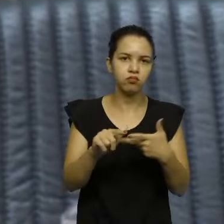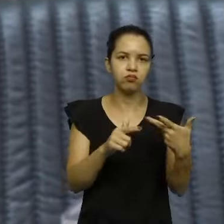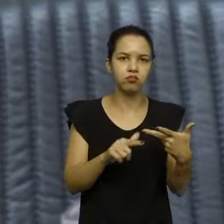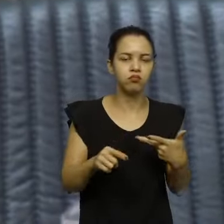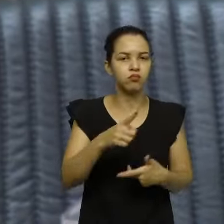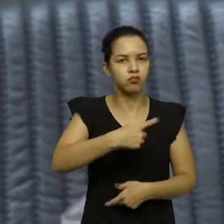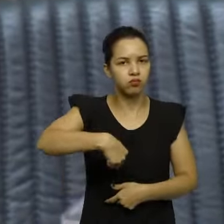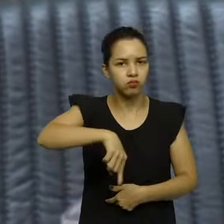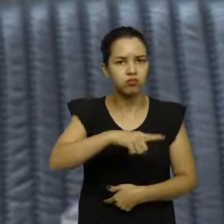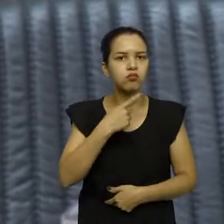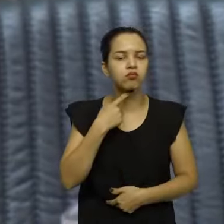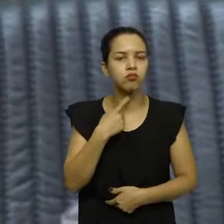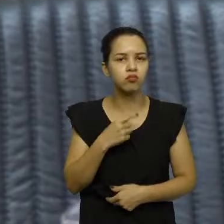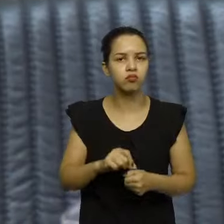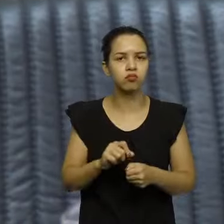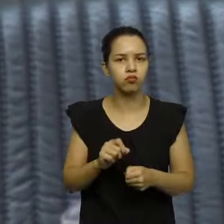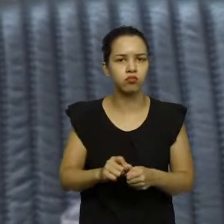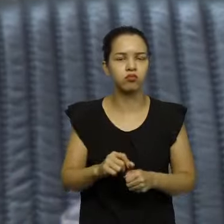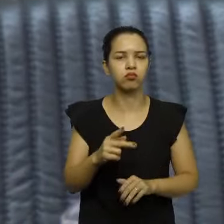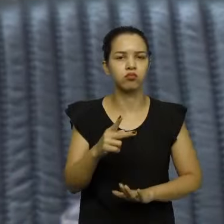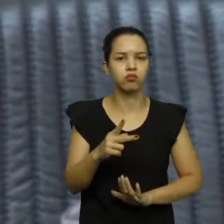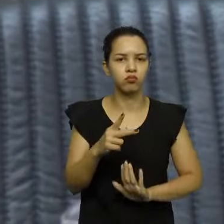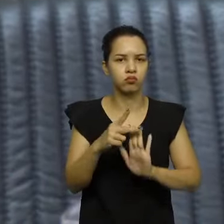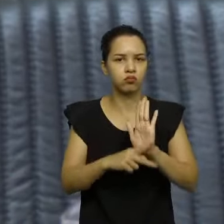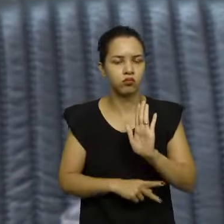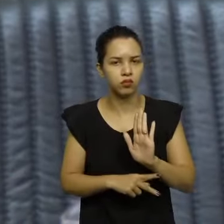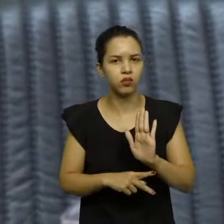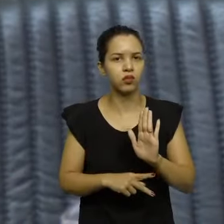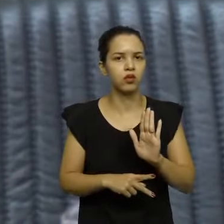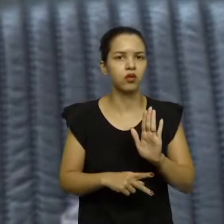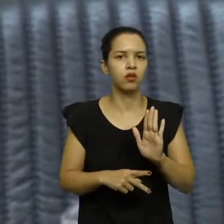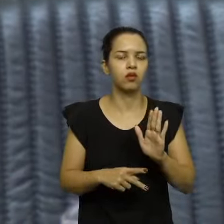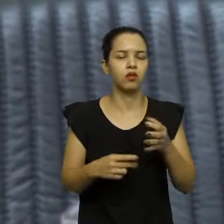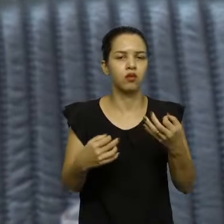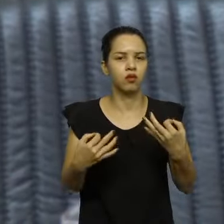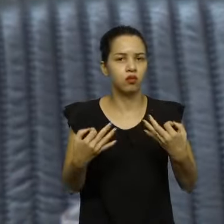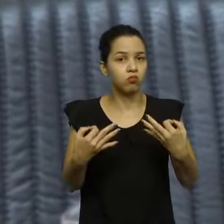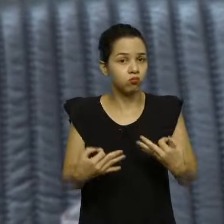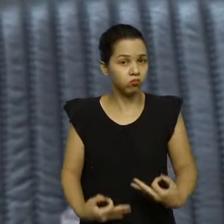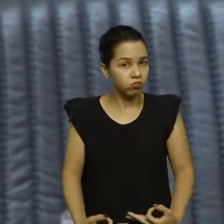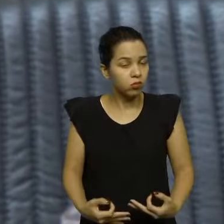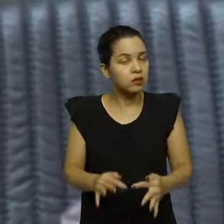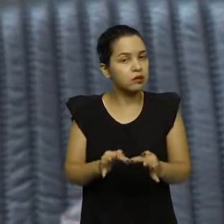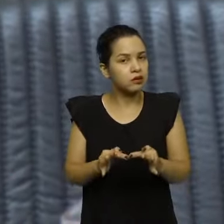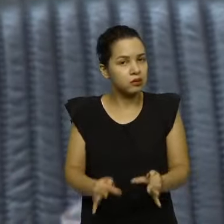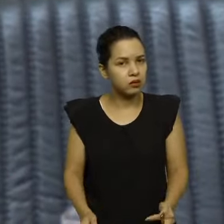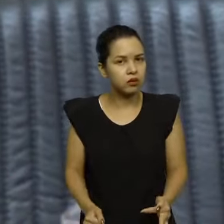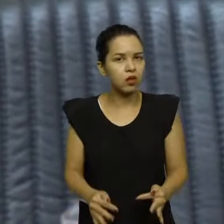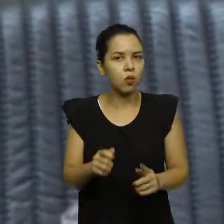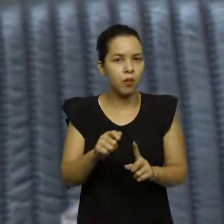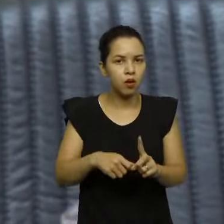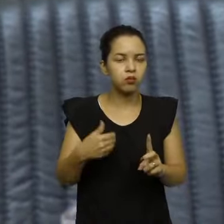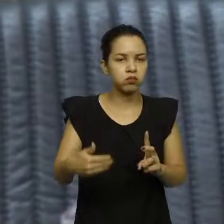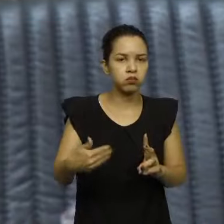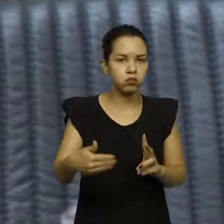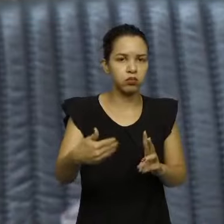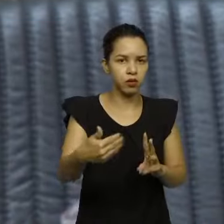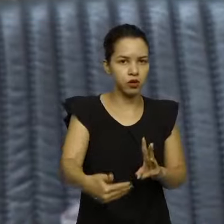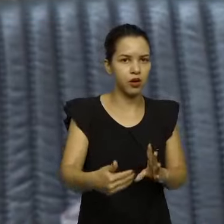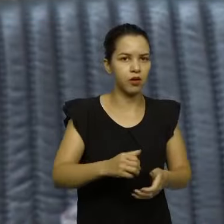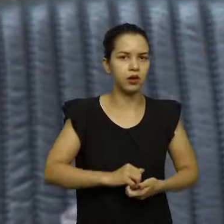isso com projetos modestos, mas quase que mensalmente temos apresentado